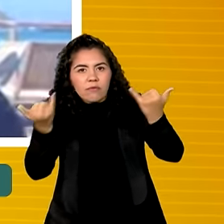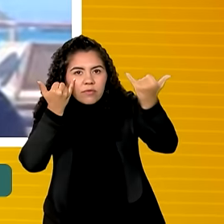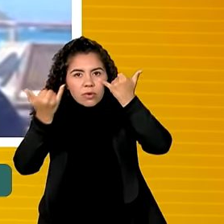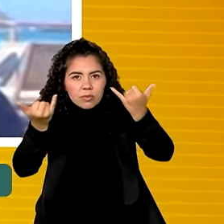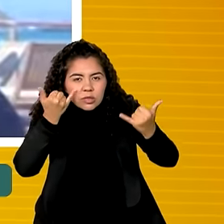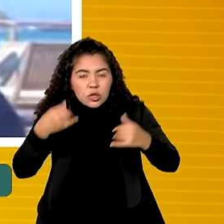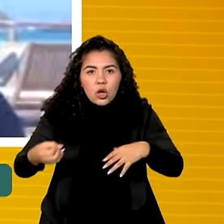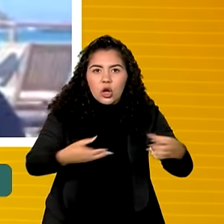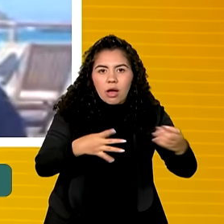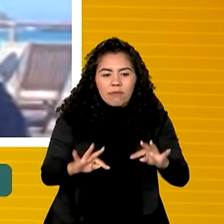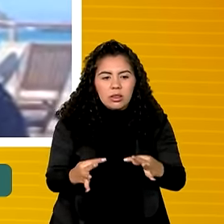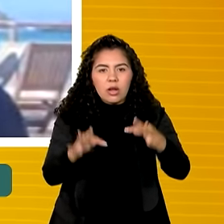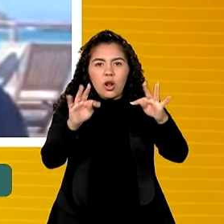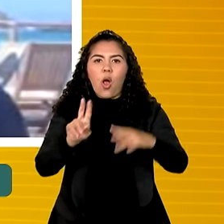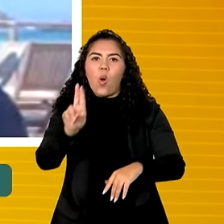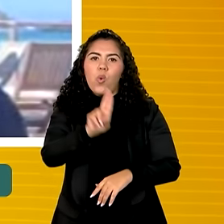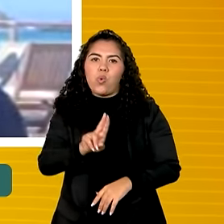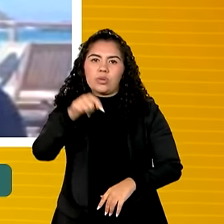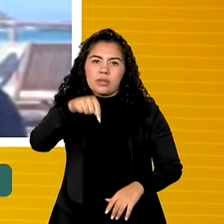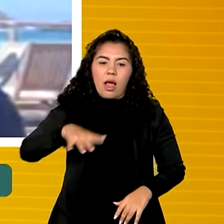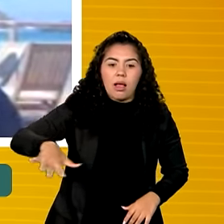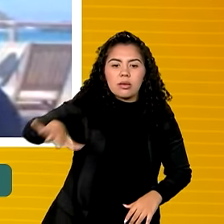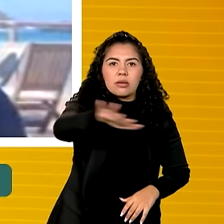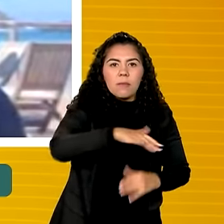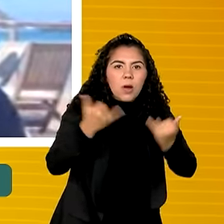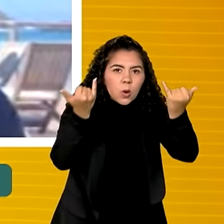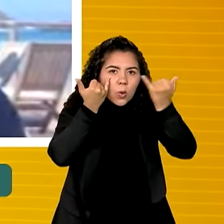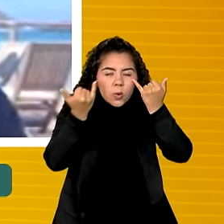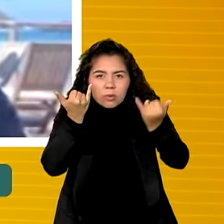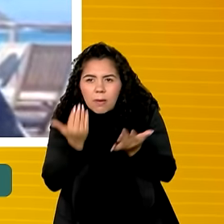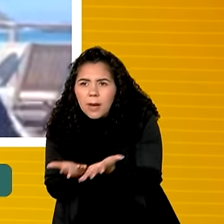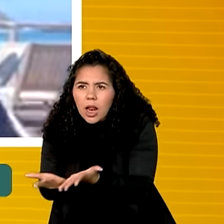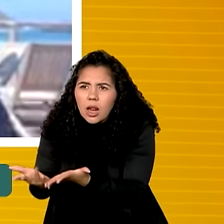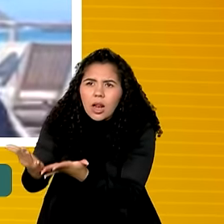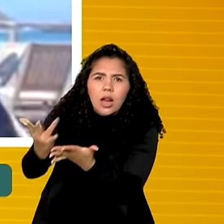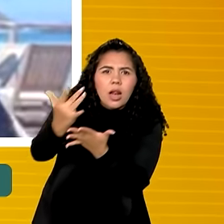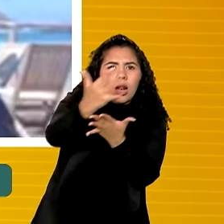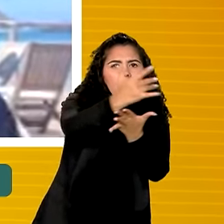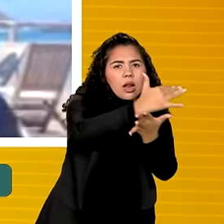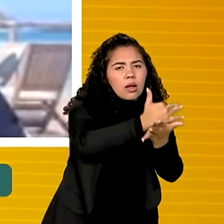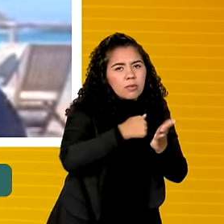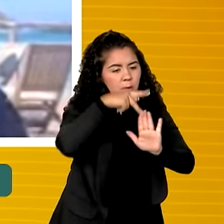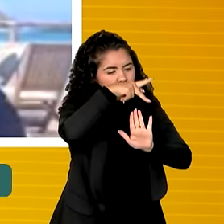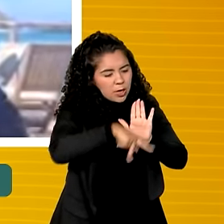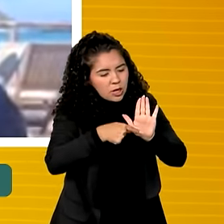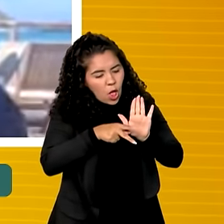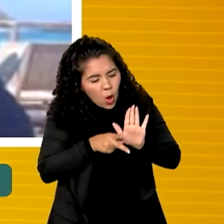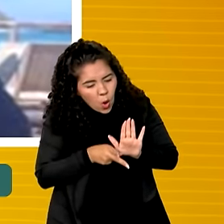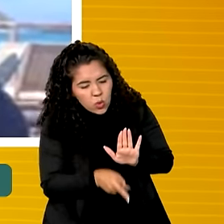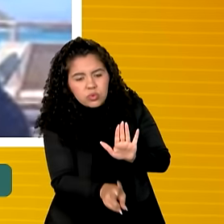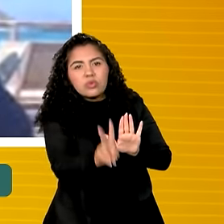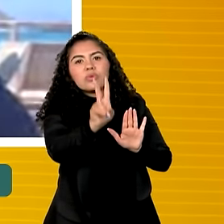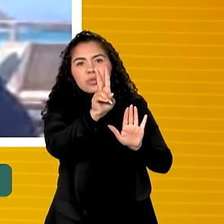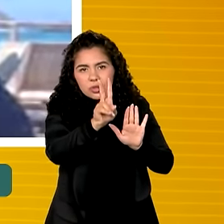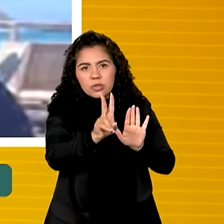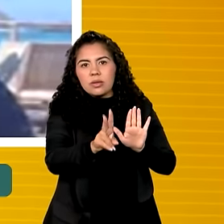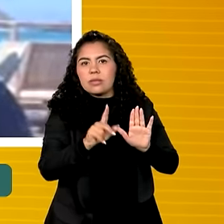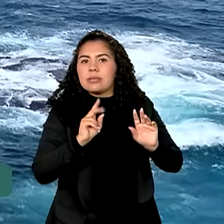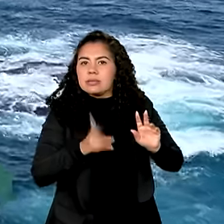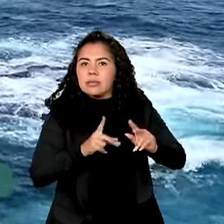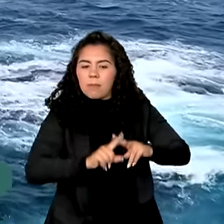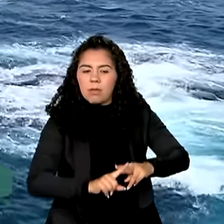tecnologias que vão sendo usadas para que esse mapeamento e esse projeto seja contínuo e continue sempre